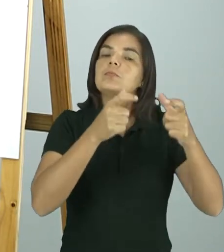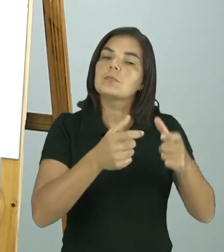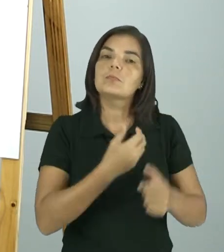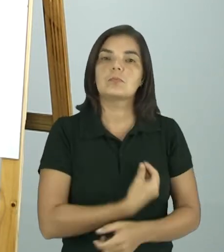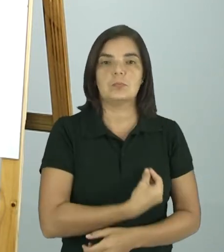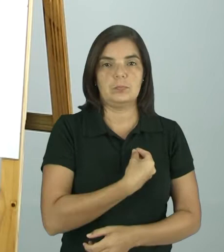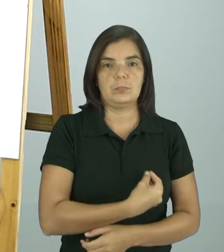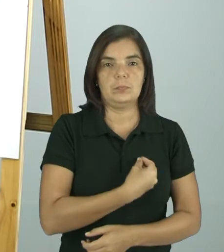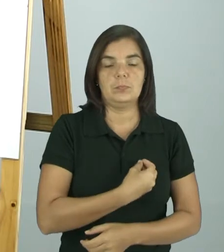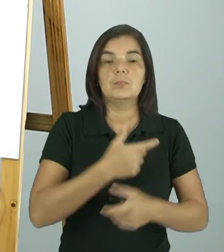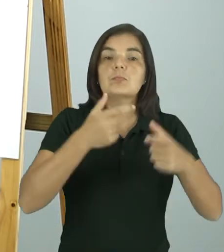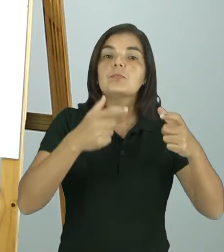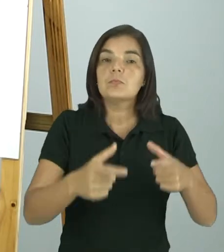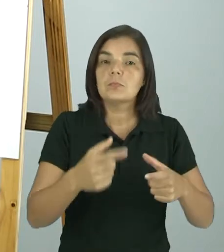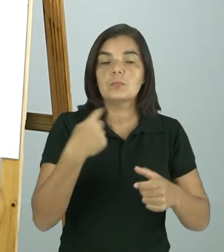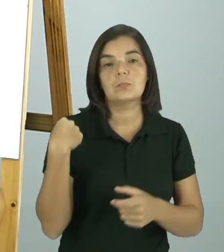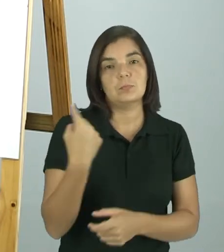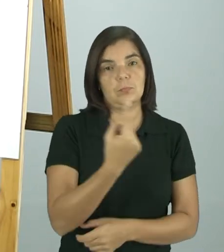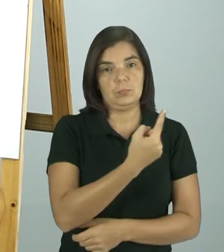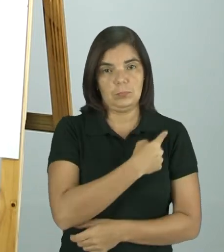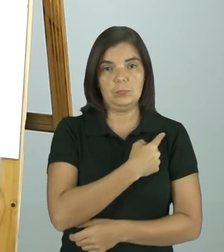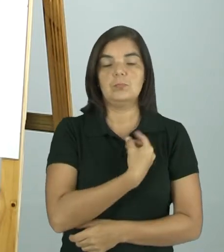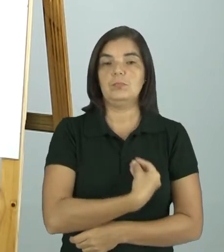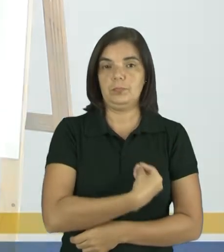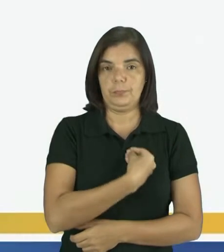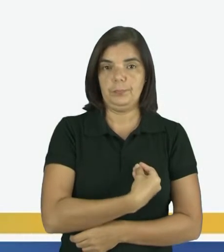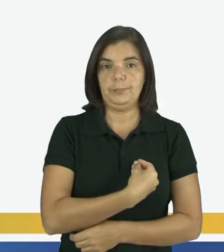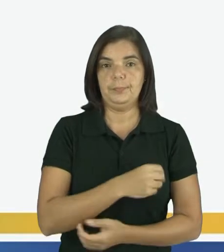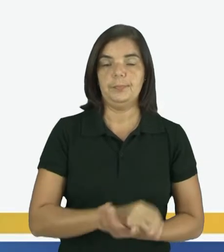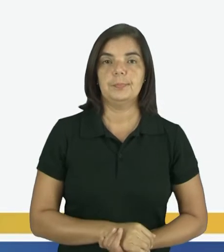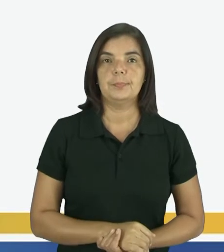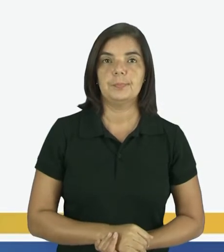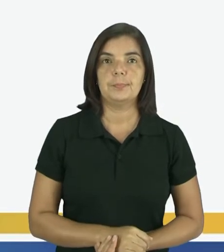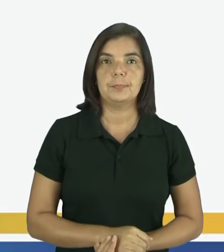vivido, no lugar onde vivemos. Vamos lá?